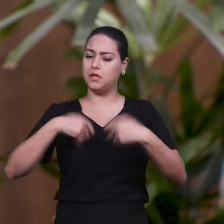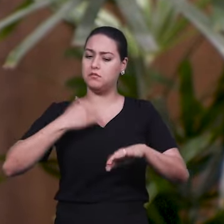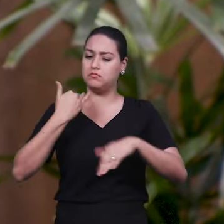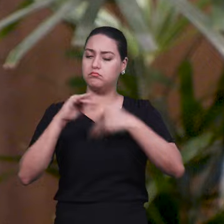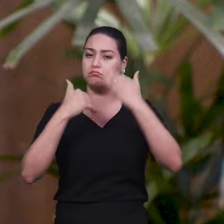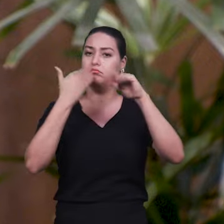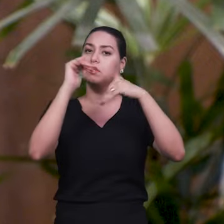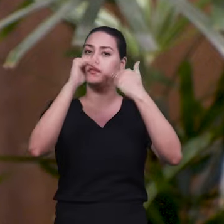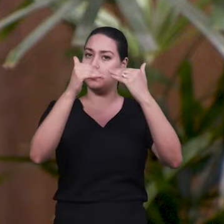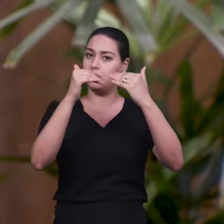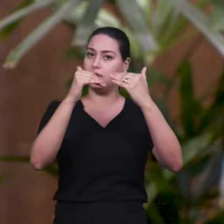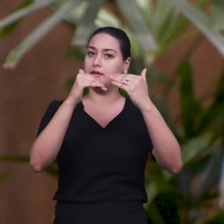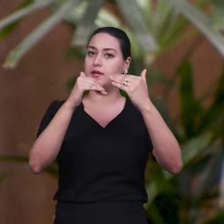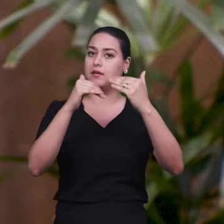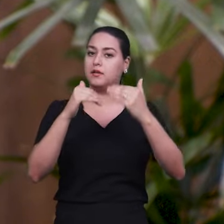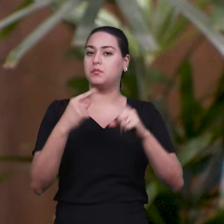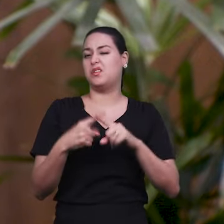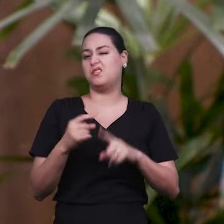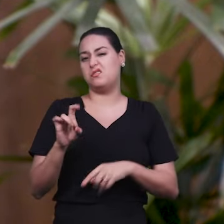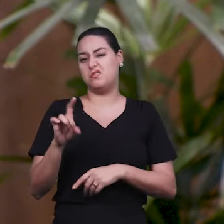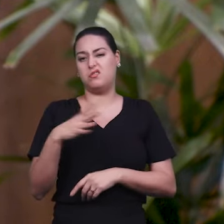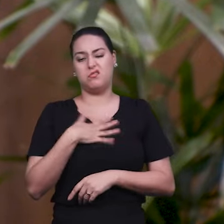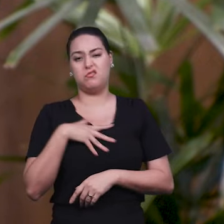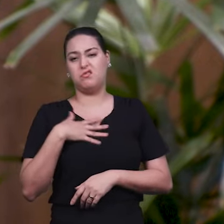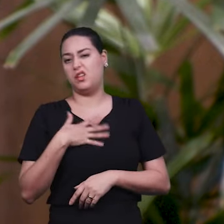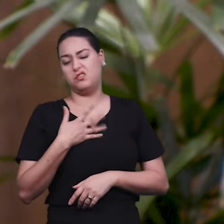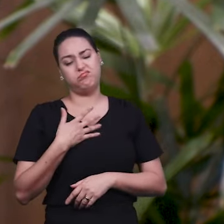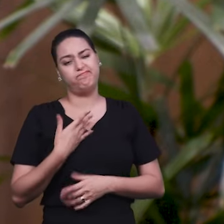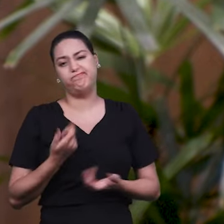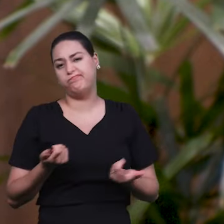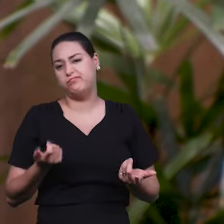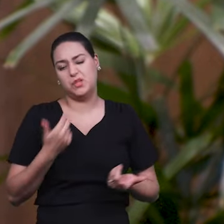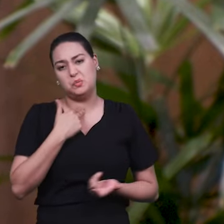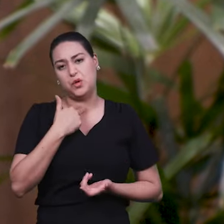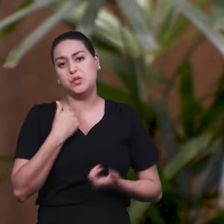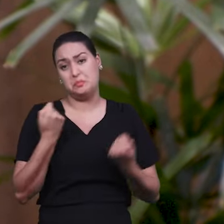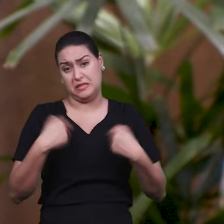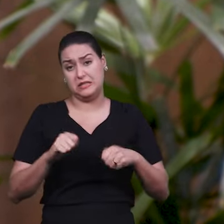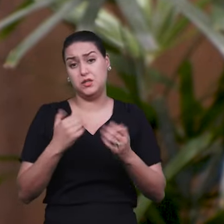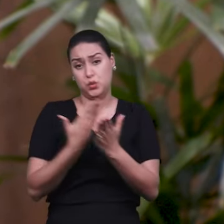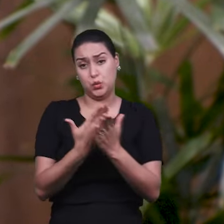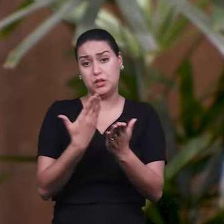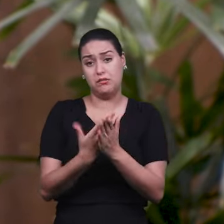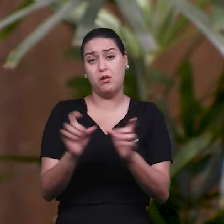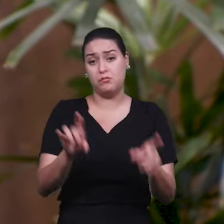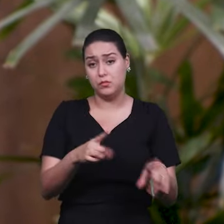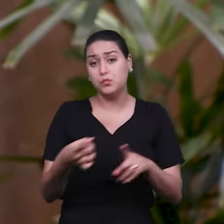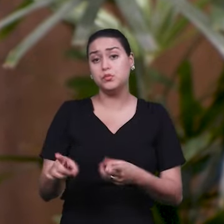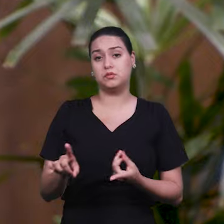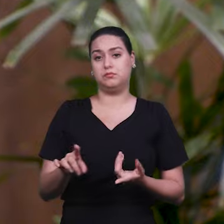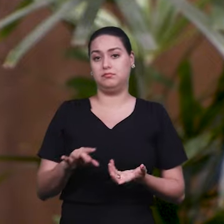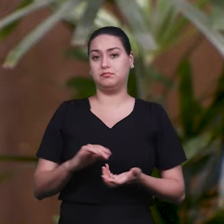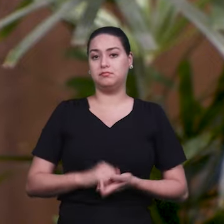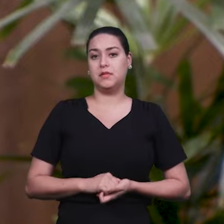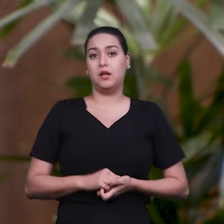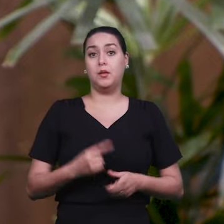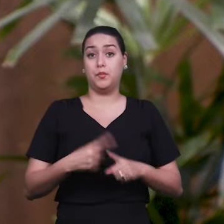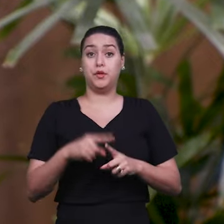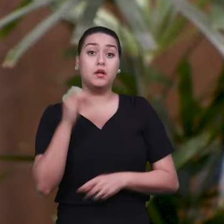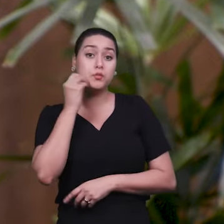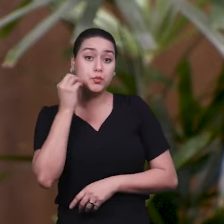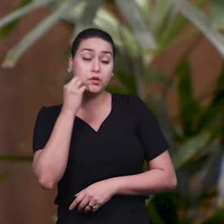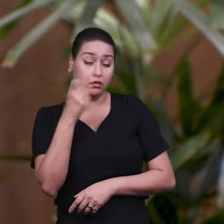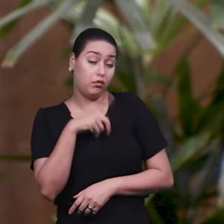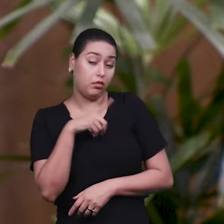né, porque só o talento não basta, né, em música é se estudar. Então, as oportunidades, elas